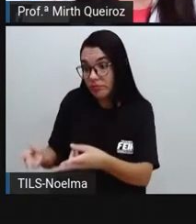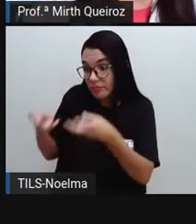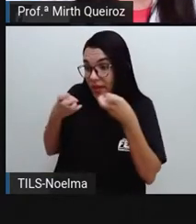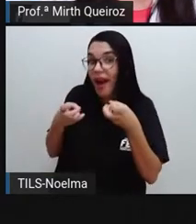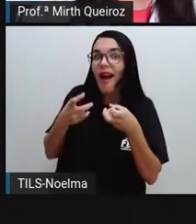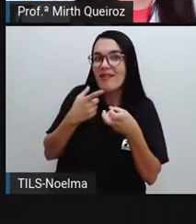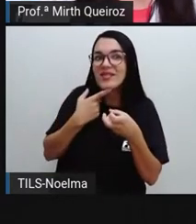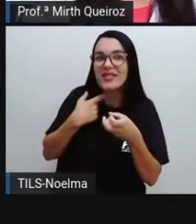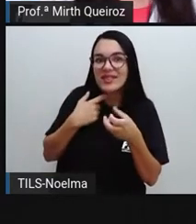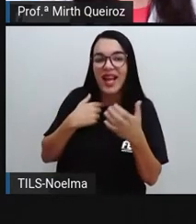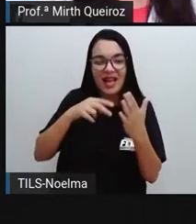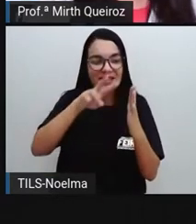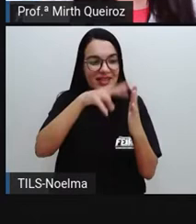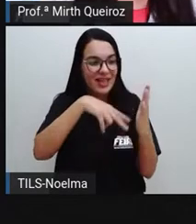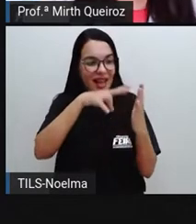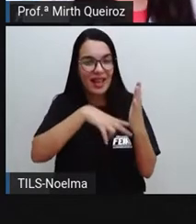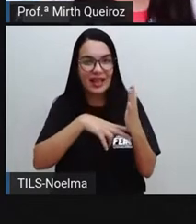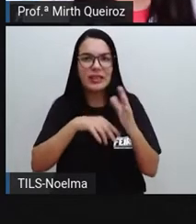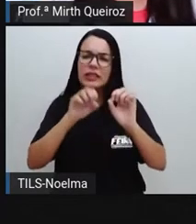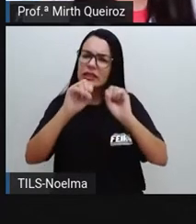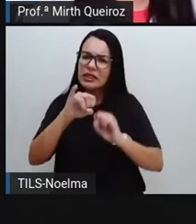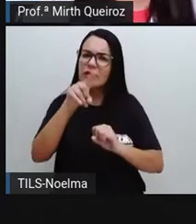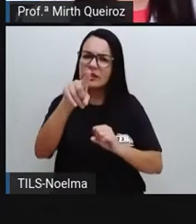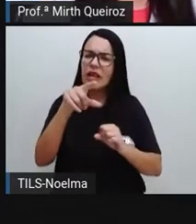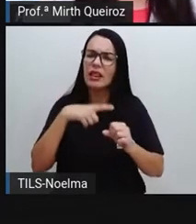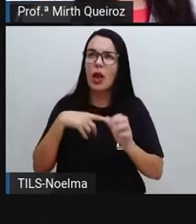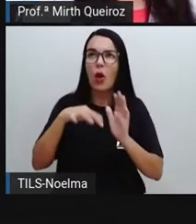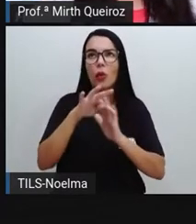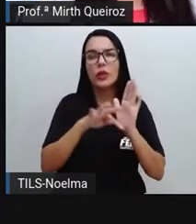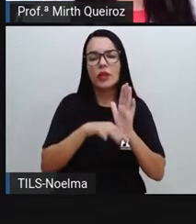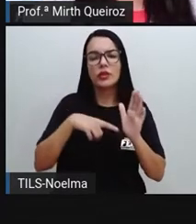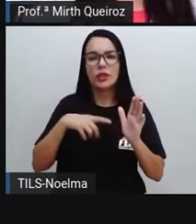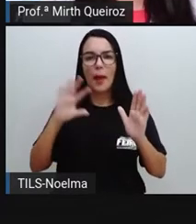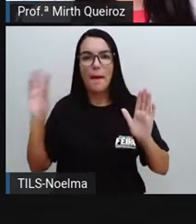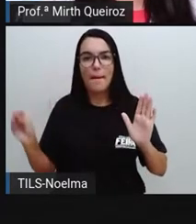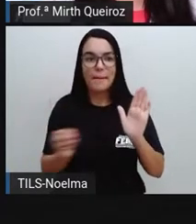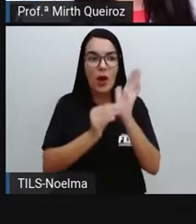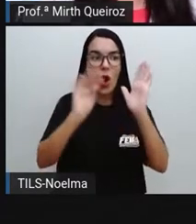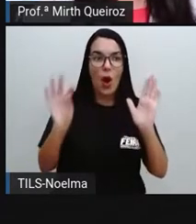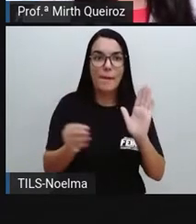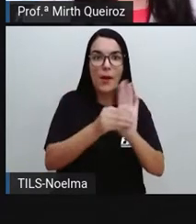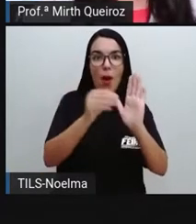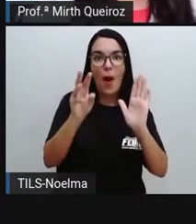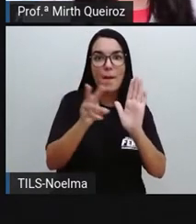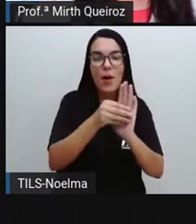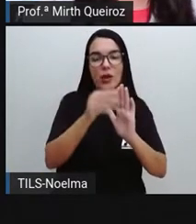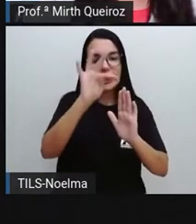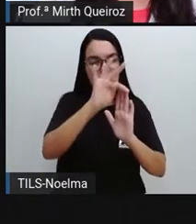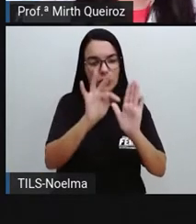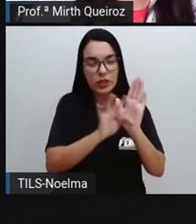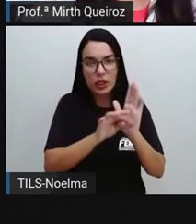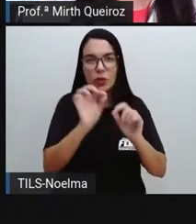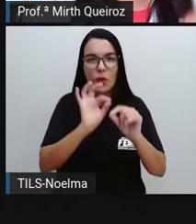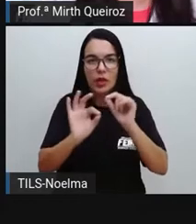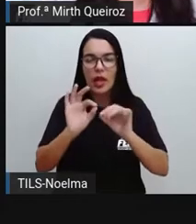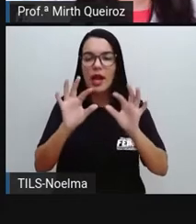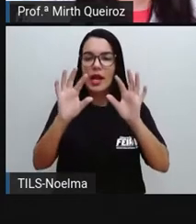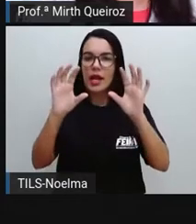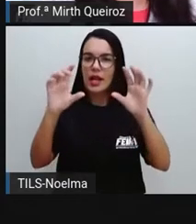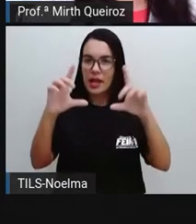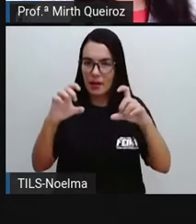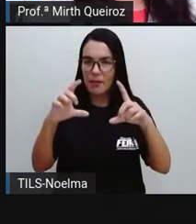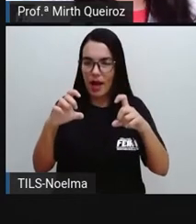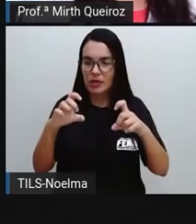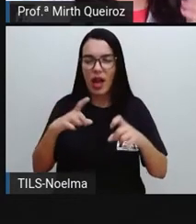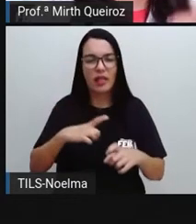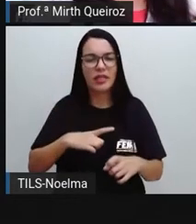texto que vocês pegam, que tem mais imagens no texto, se torna mais atrativo, não é verdade? Quando vocês pegam um texto todinho, uma folha inteira